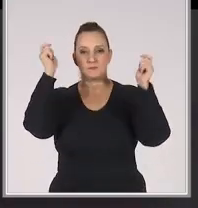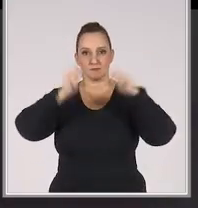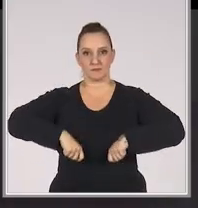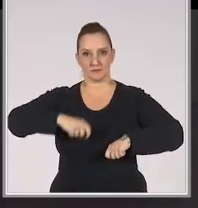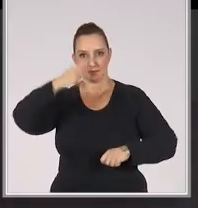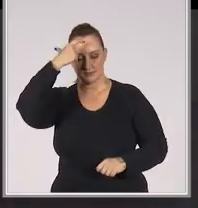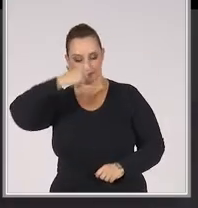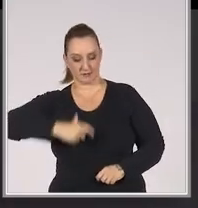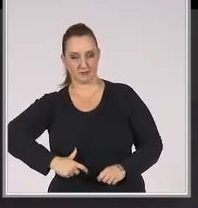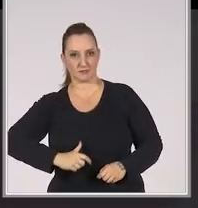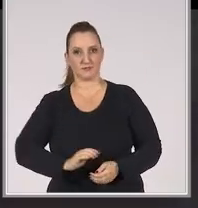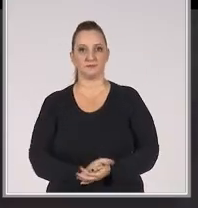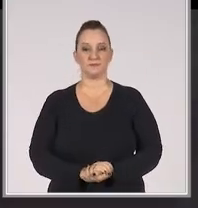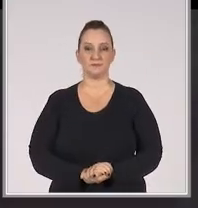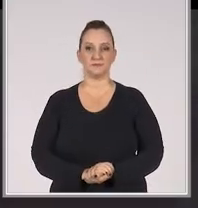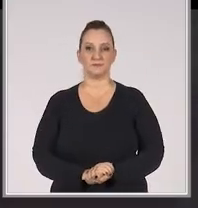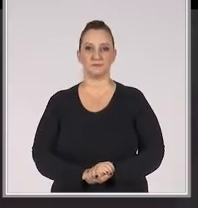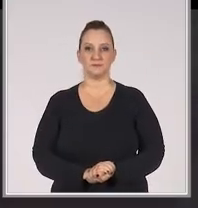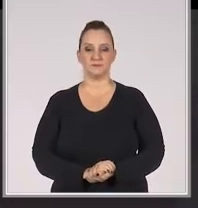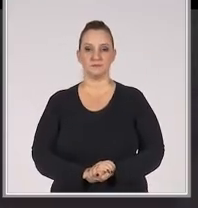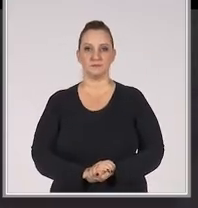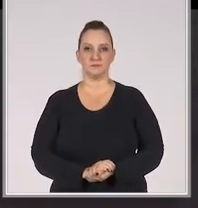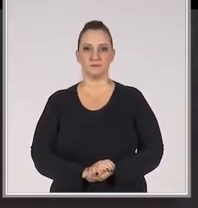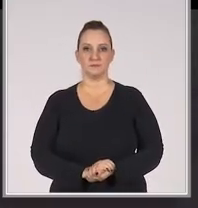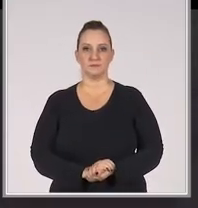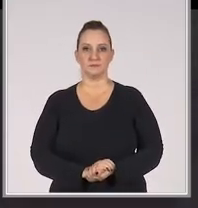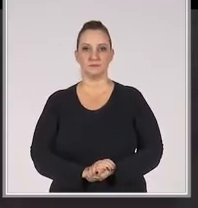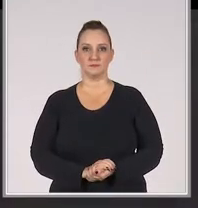Conhecimentos, habilidades e atitudes